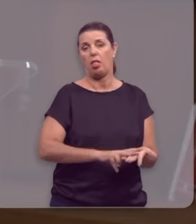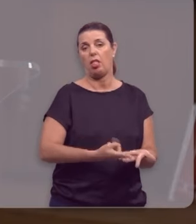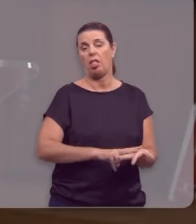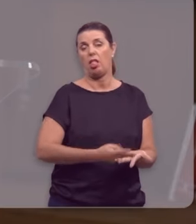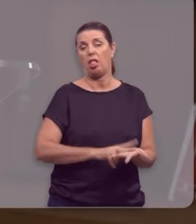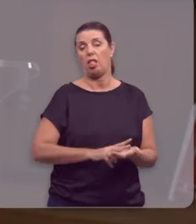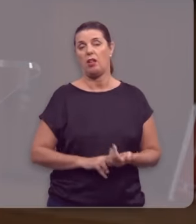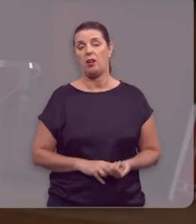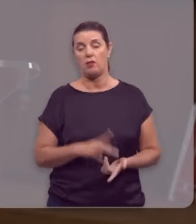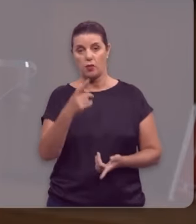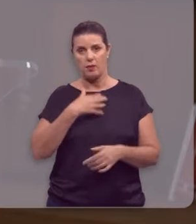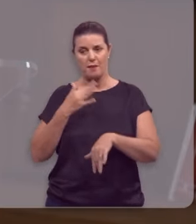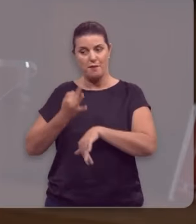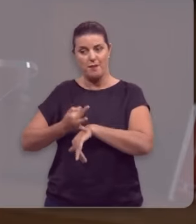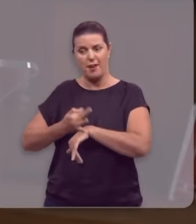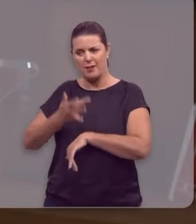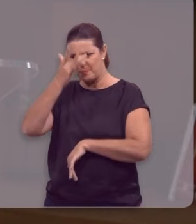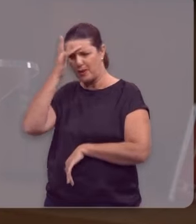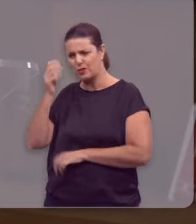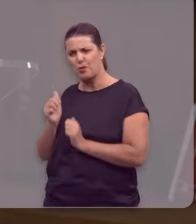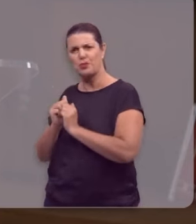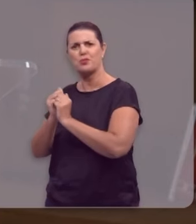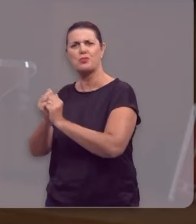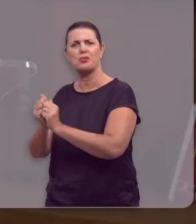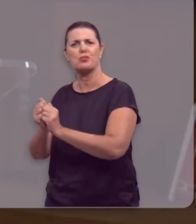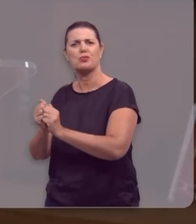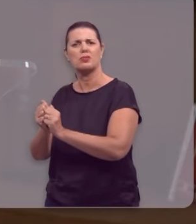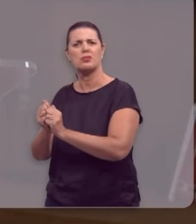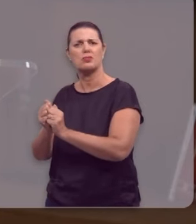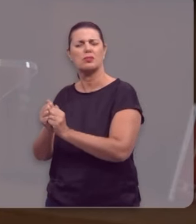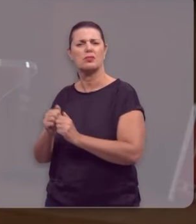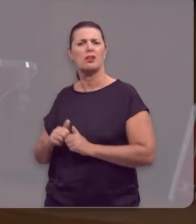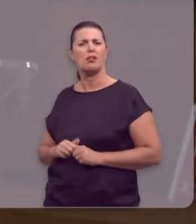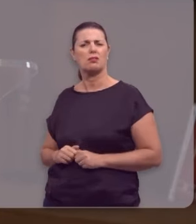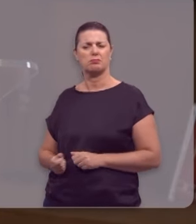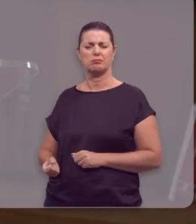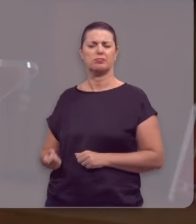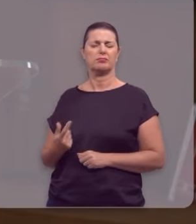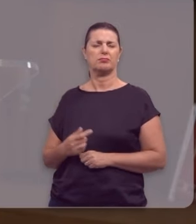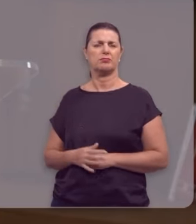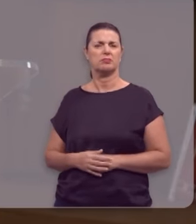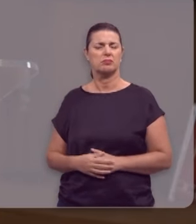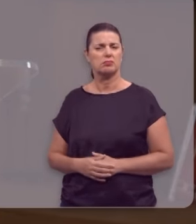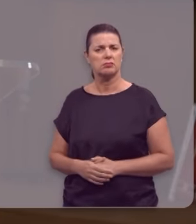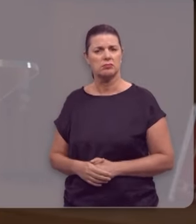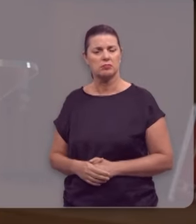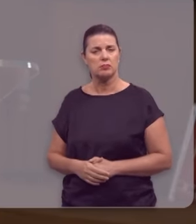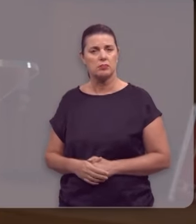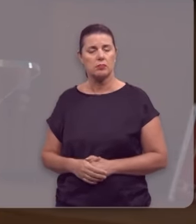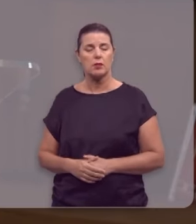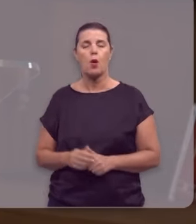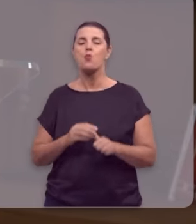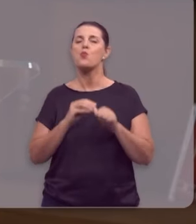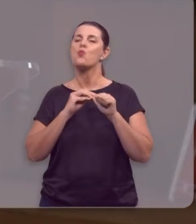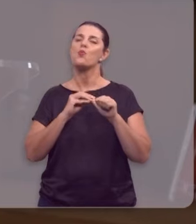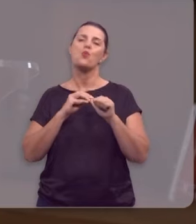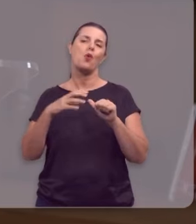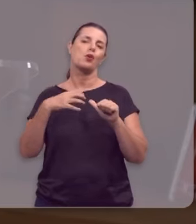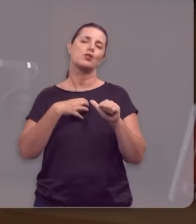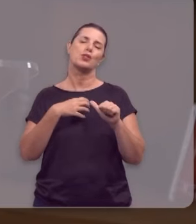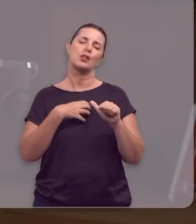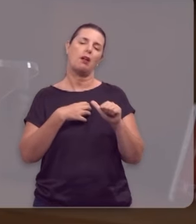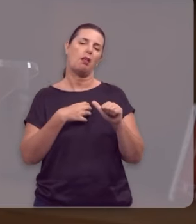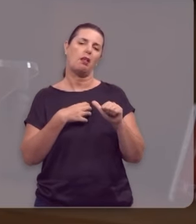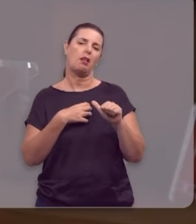Você vai sair de férias com a família e pessoa vai pegar carona com você e estragar suas férias. A única maneira de